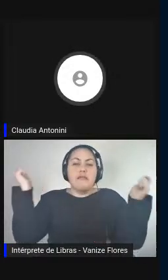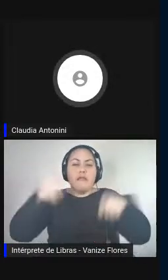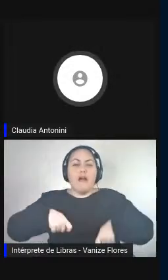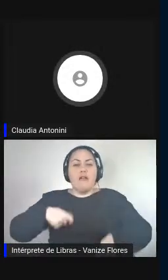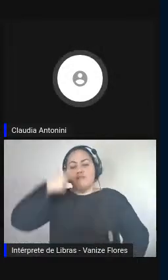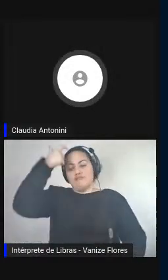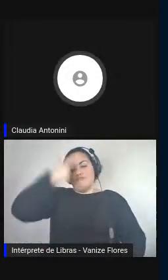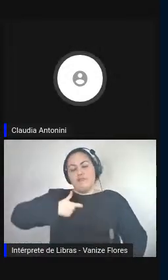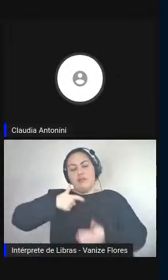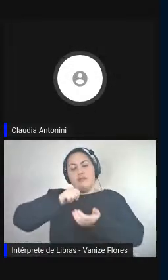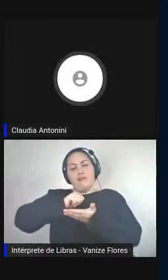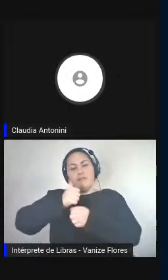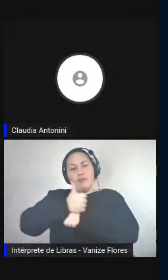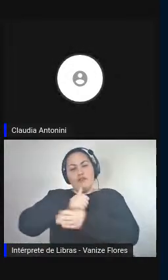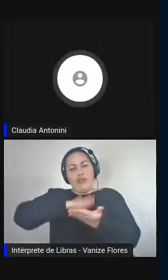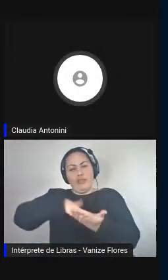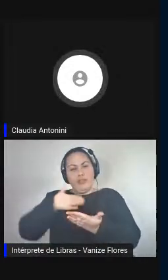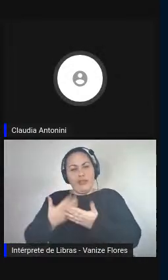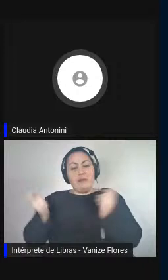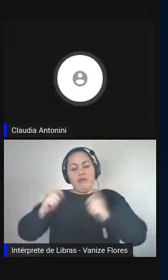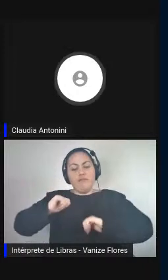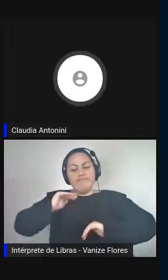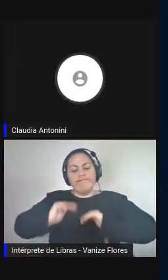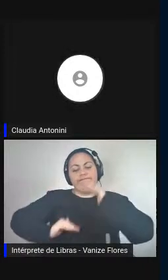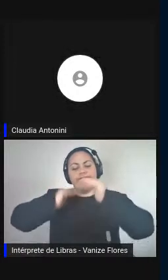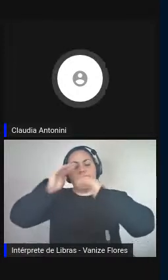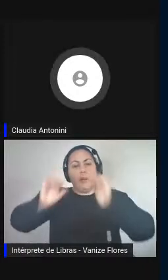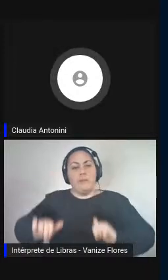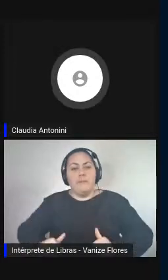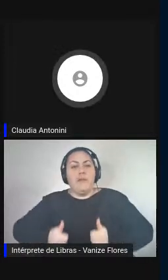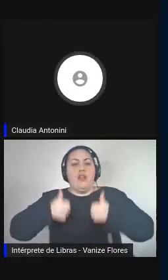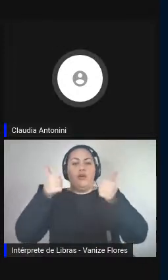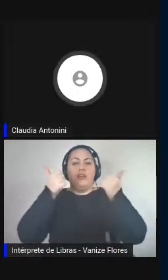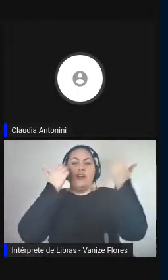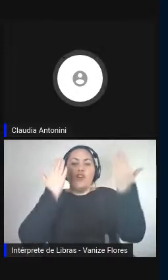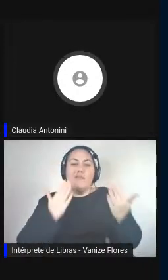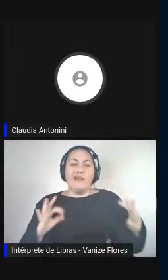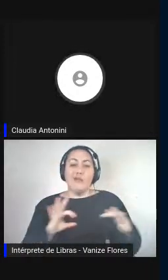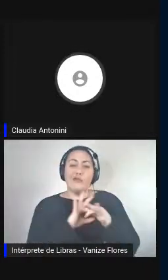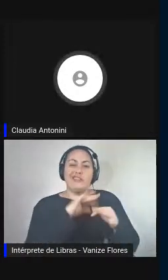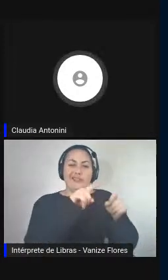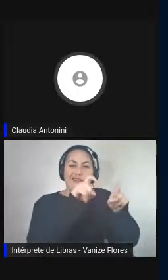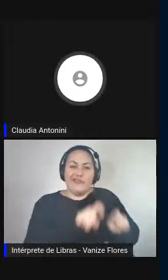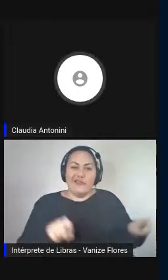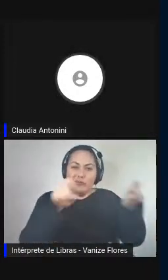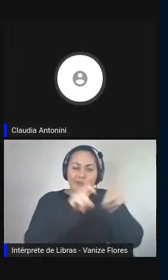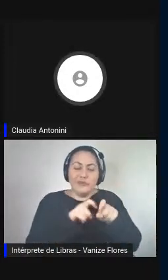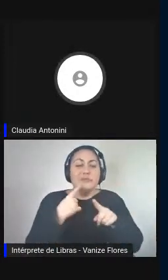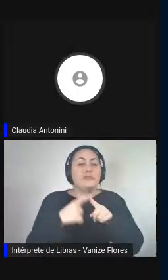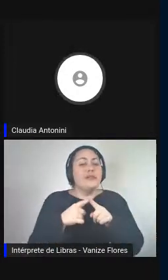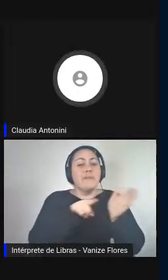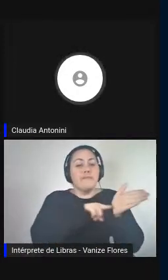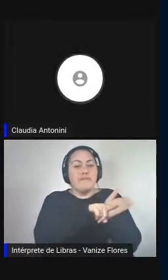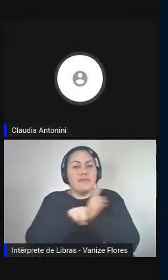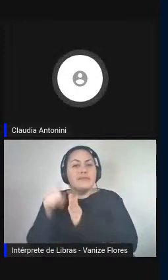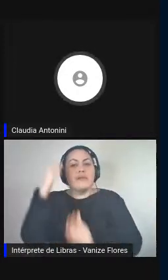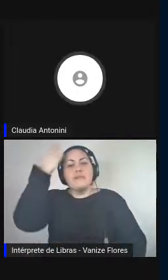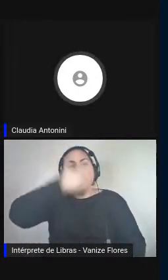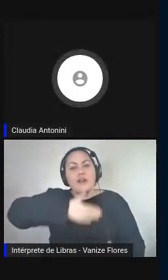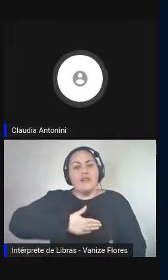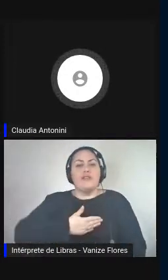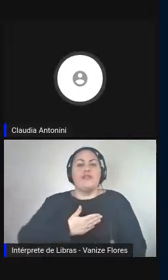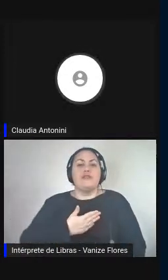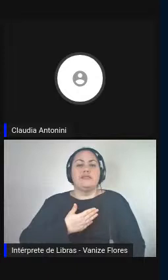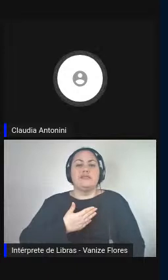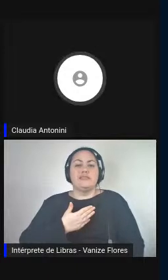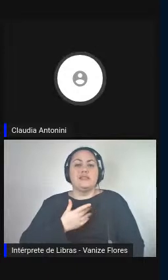nós pensamos nos números que a pesquisa demonstrou que em níveis altos, os números que são errados